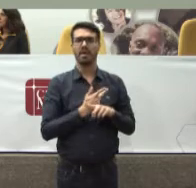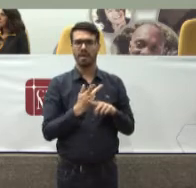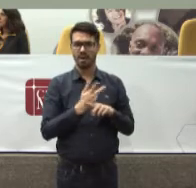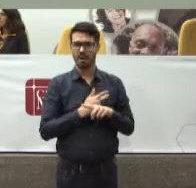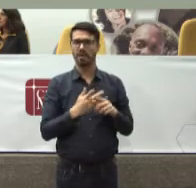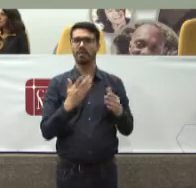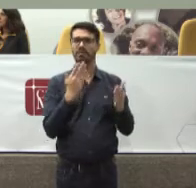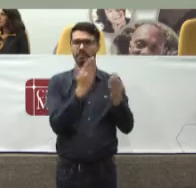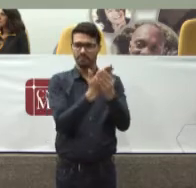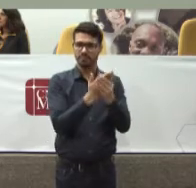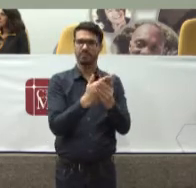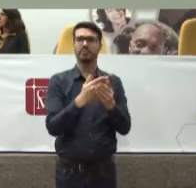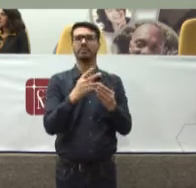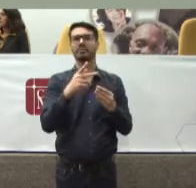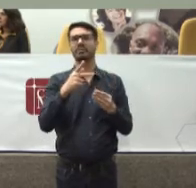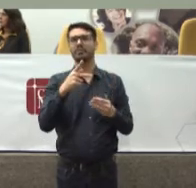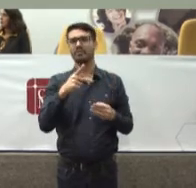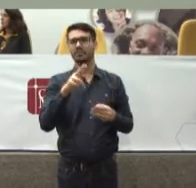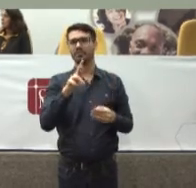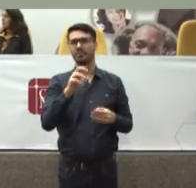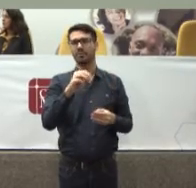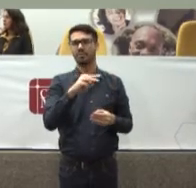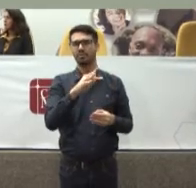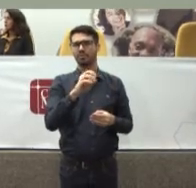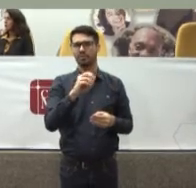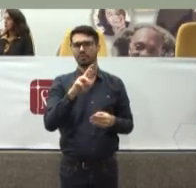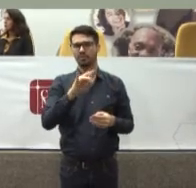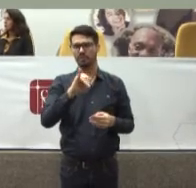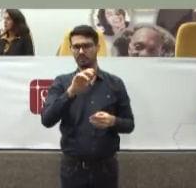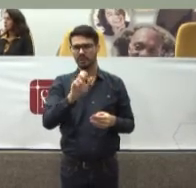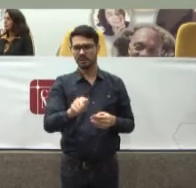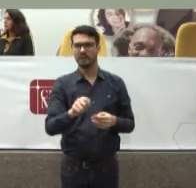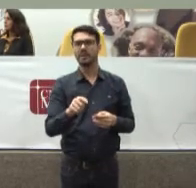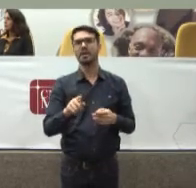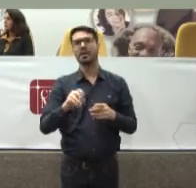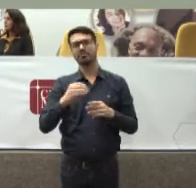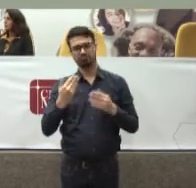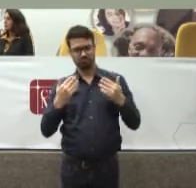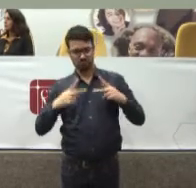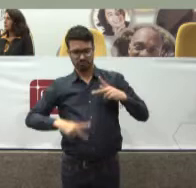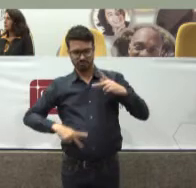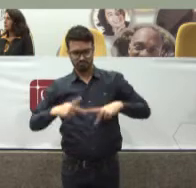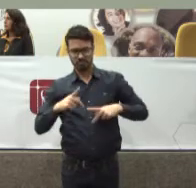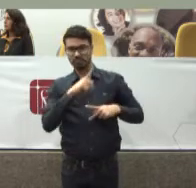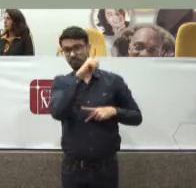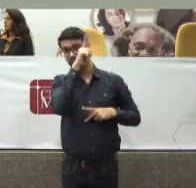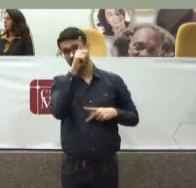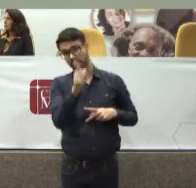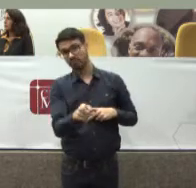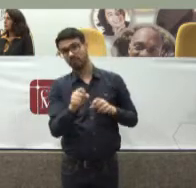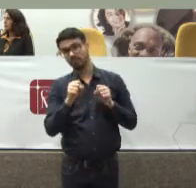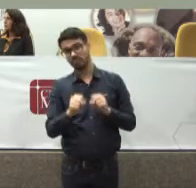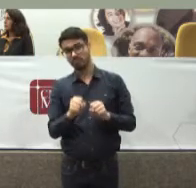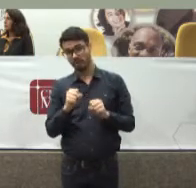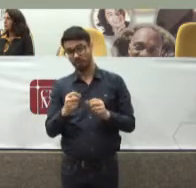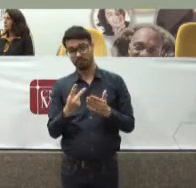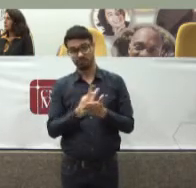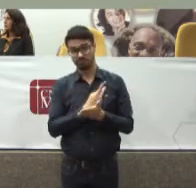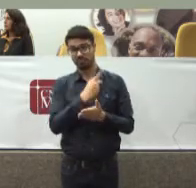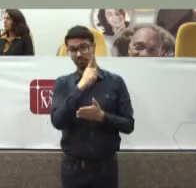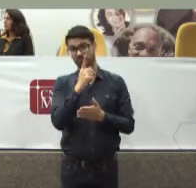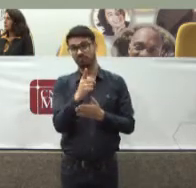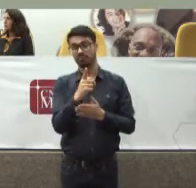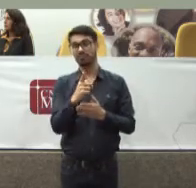promotoria Por acesso Eventualmente Ao defensor Público E ele pode Fazer chegar A